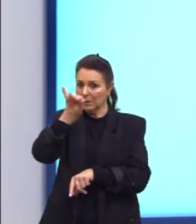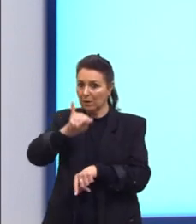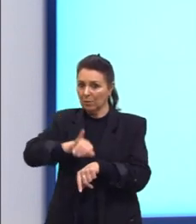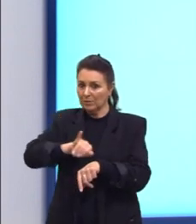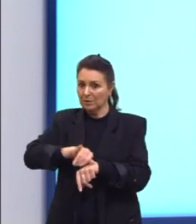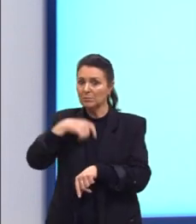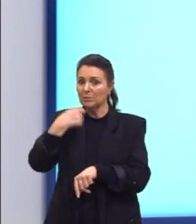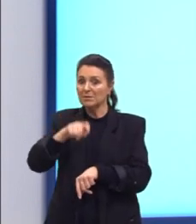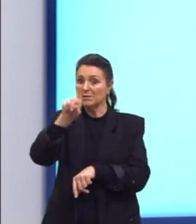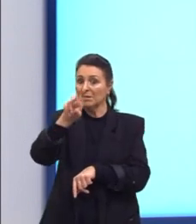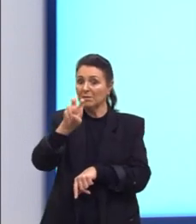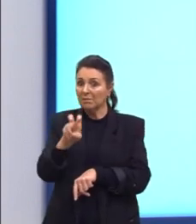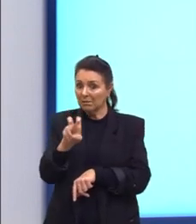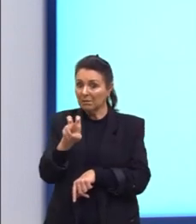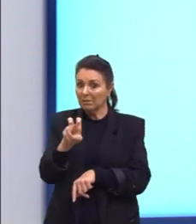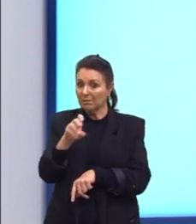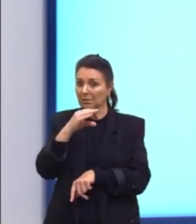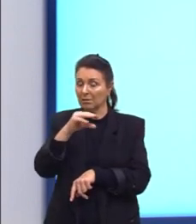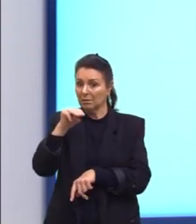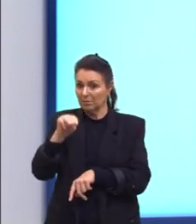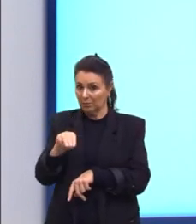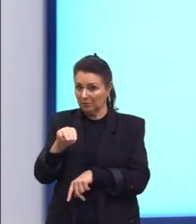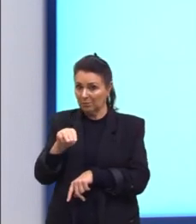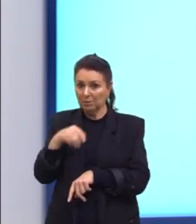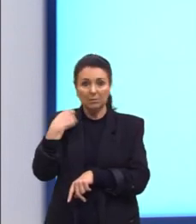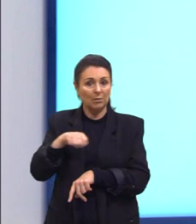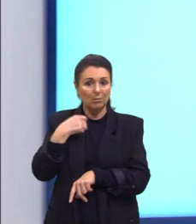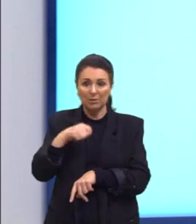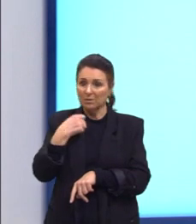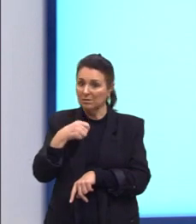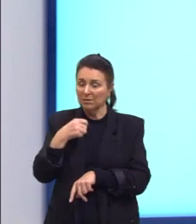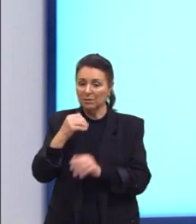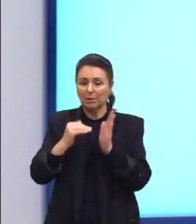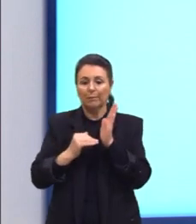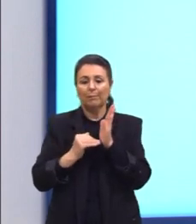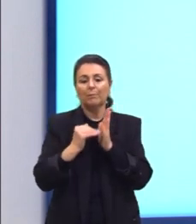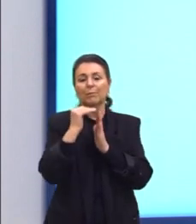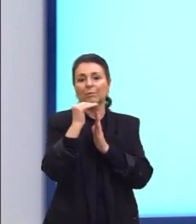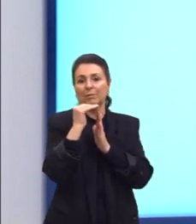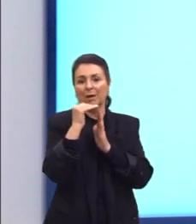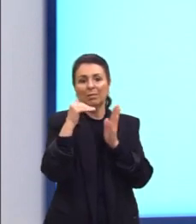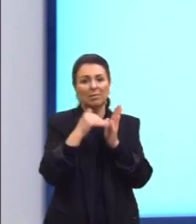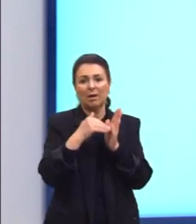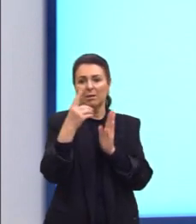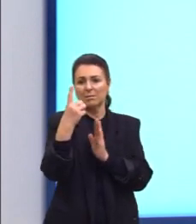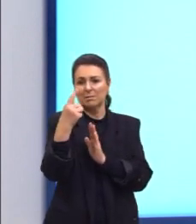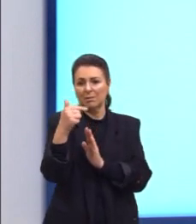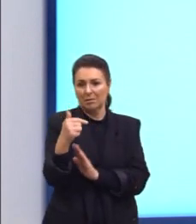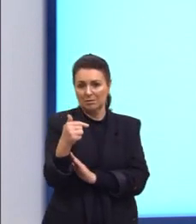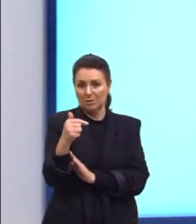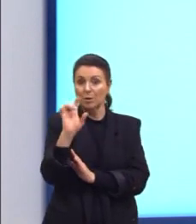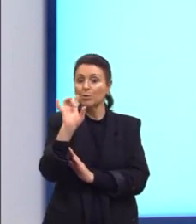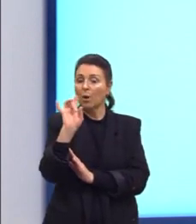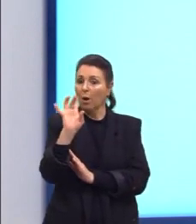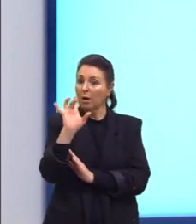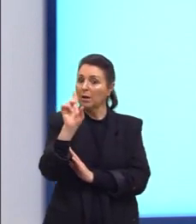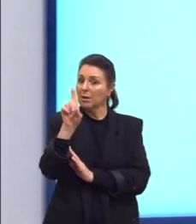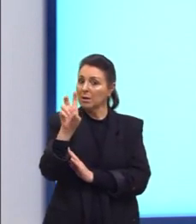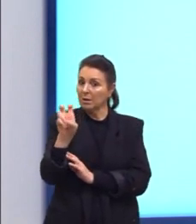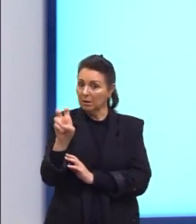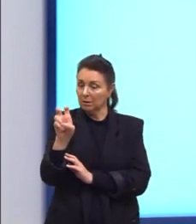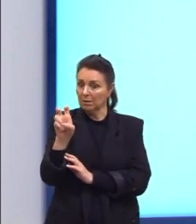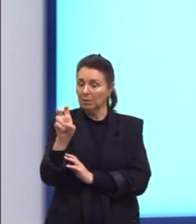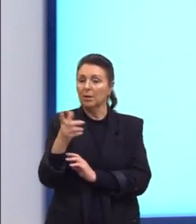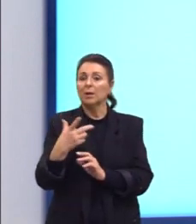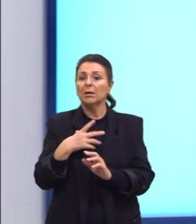precisa de 15 centímetros só. Não precisa completar todo ele. Então, aqui nós vamos calcular o volume que a gente